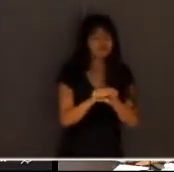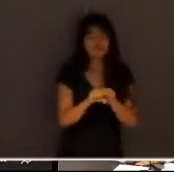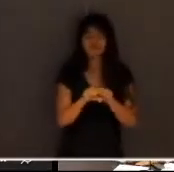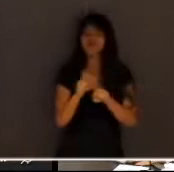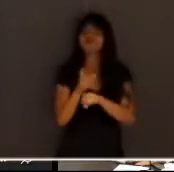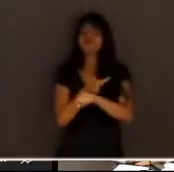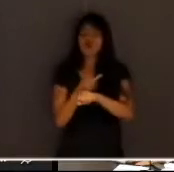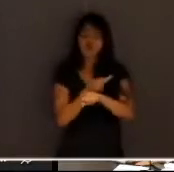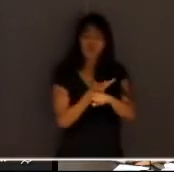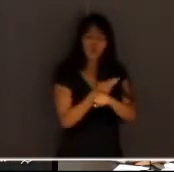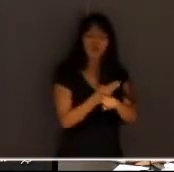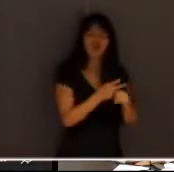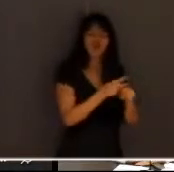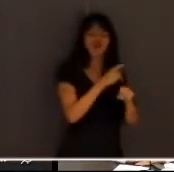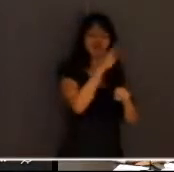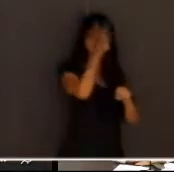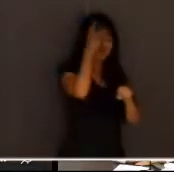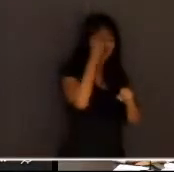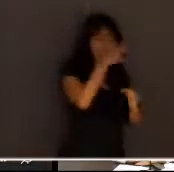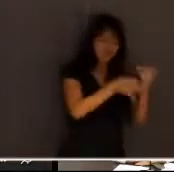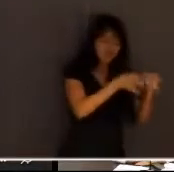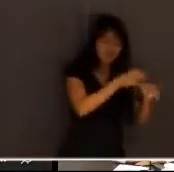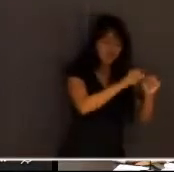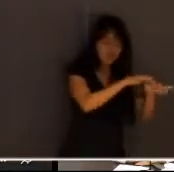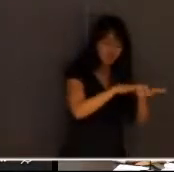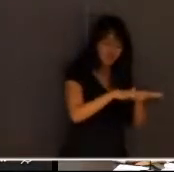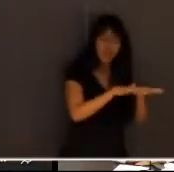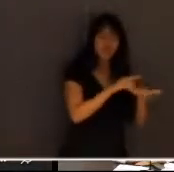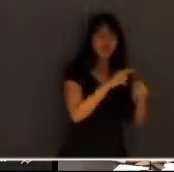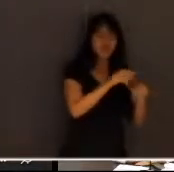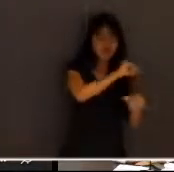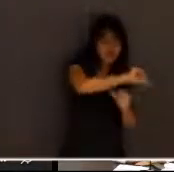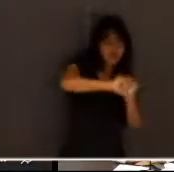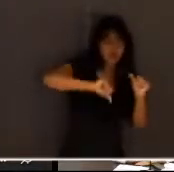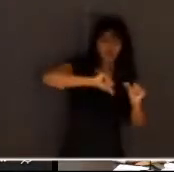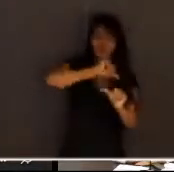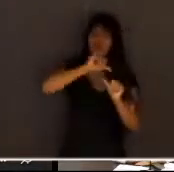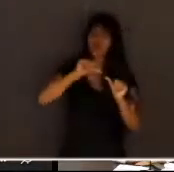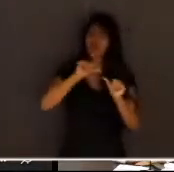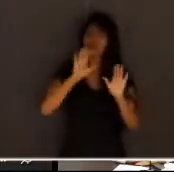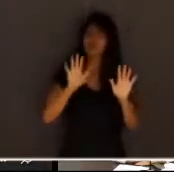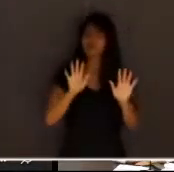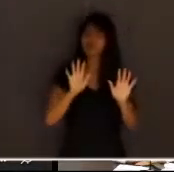jurados alterar esse quadro terrível que é